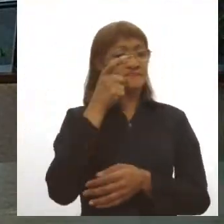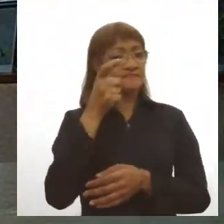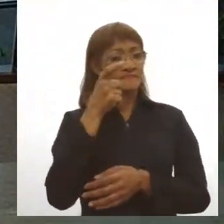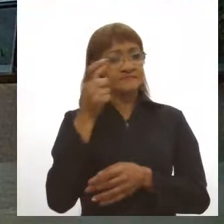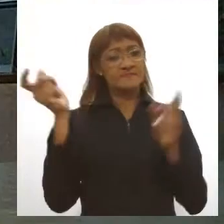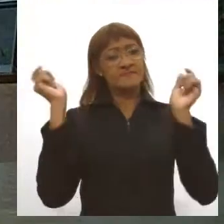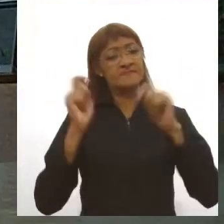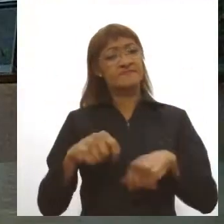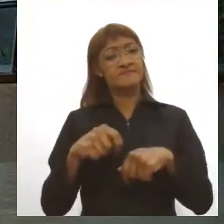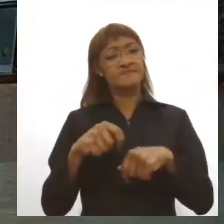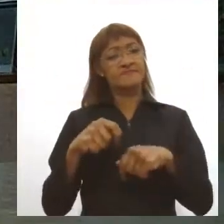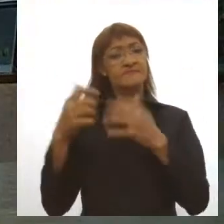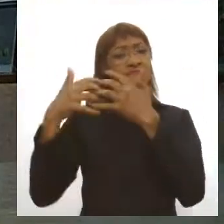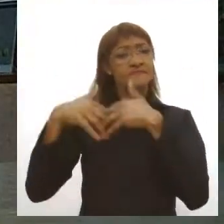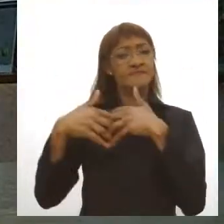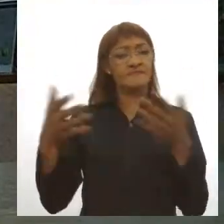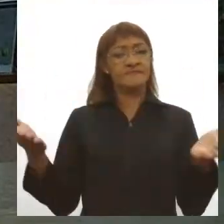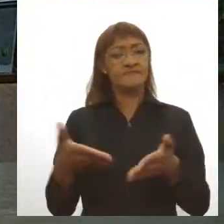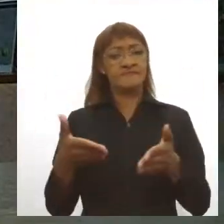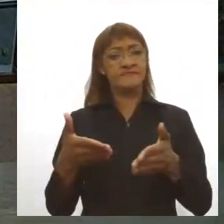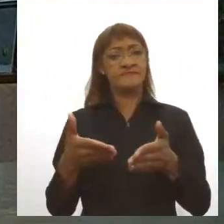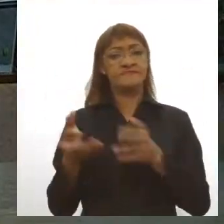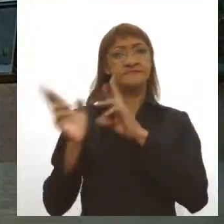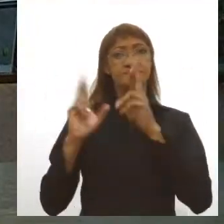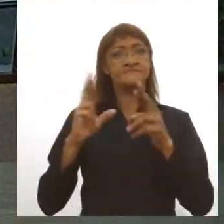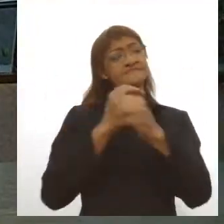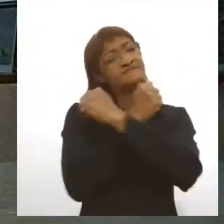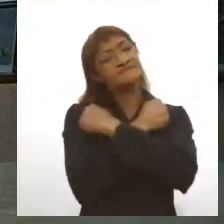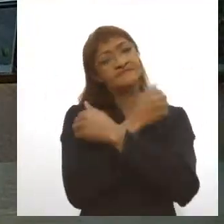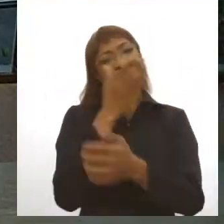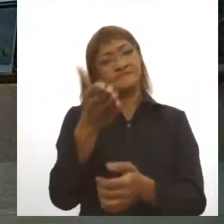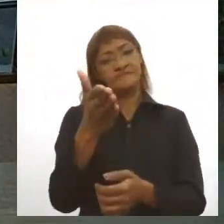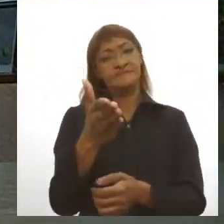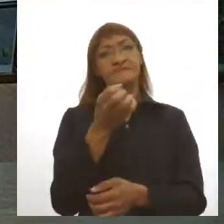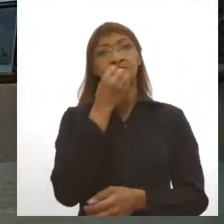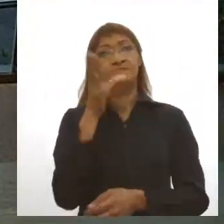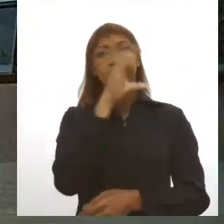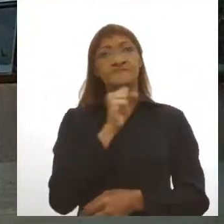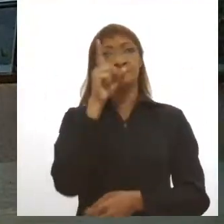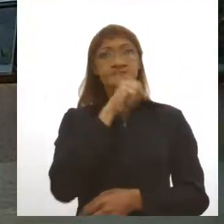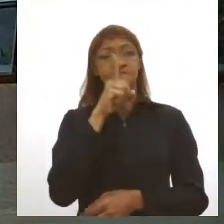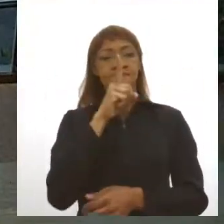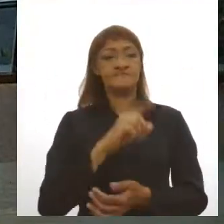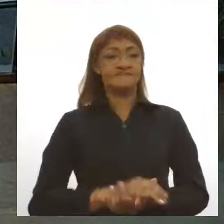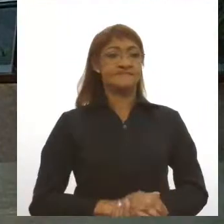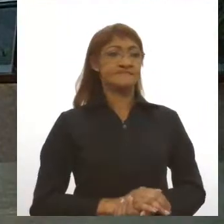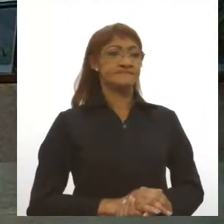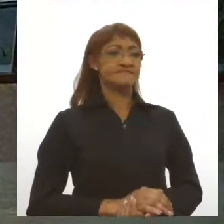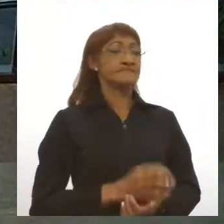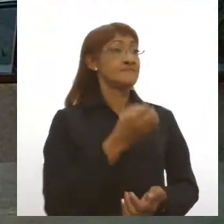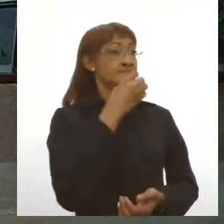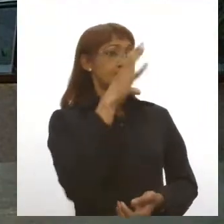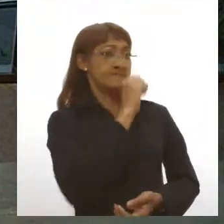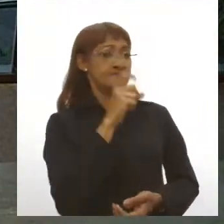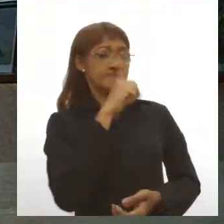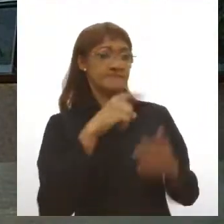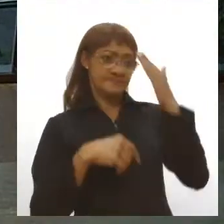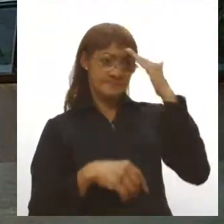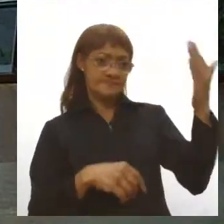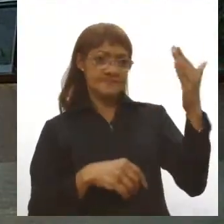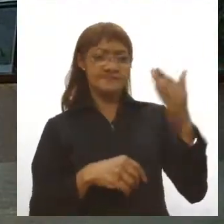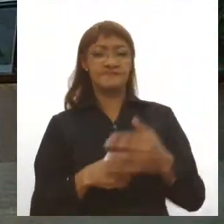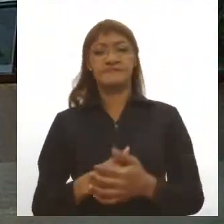possam refletir nesses dias de carnaval, tá? Um abraço para você, um bom final de semana. Um bom final de semana, obrigado a todos.